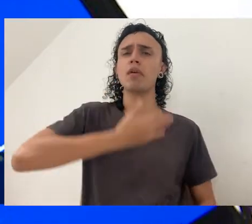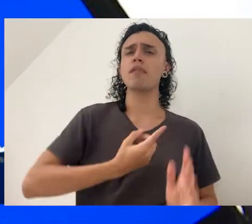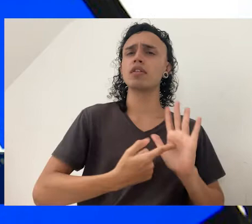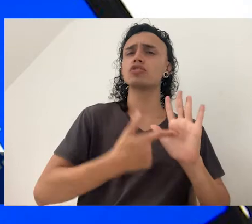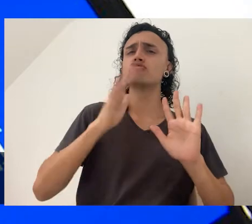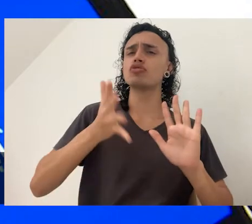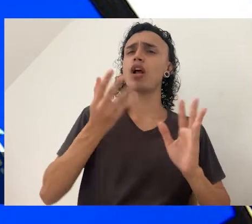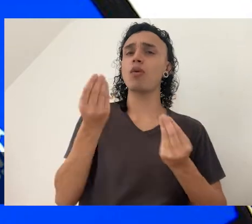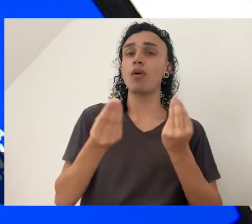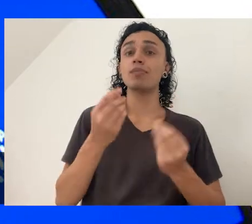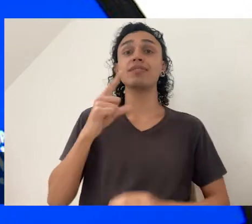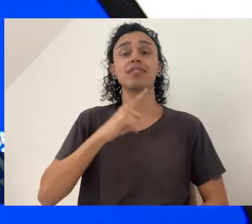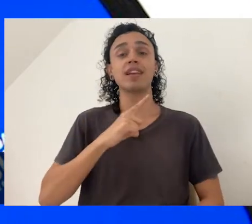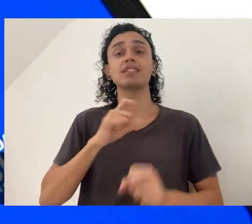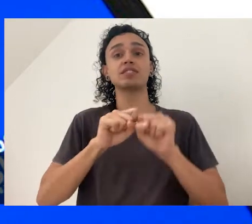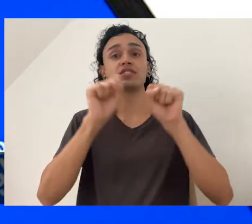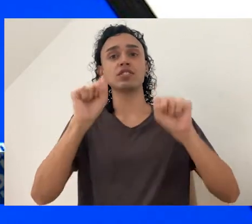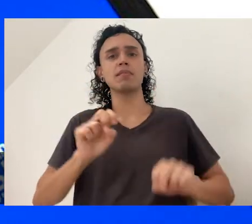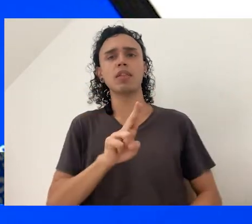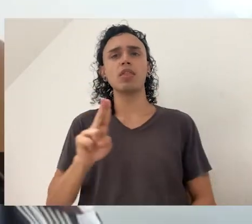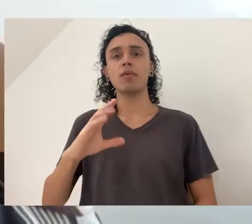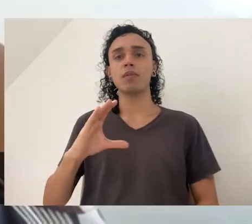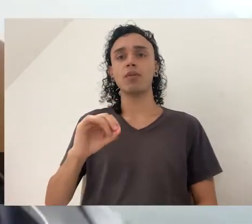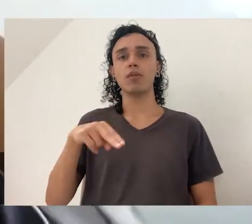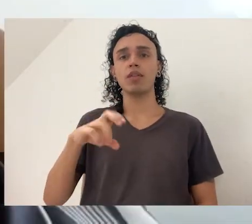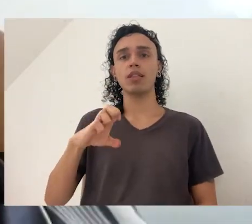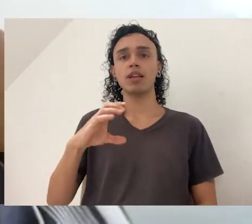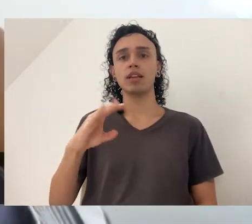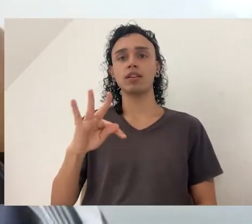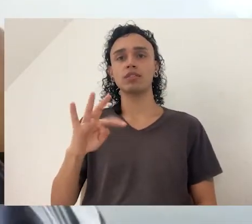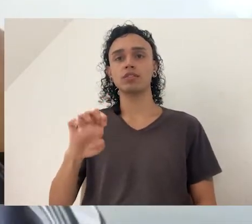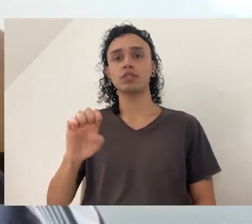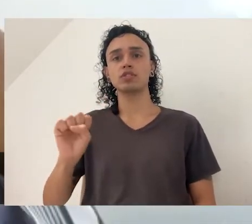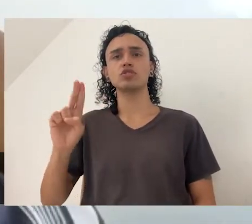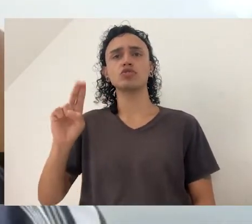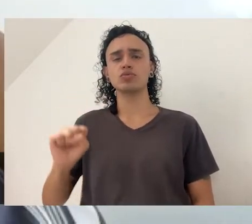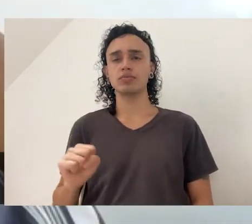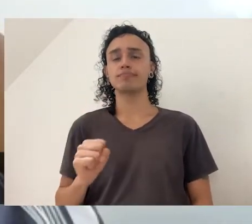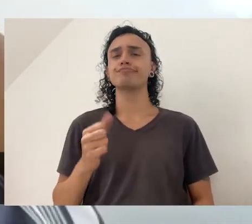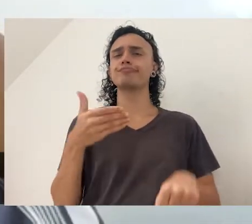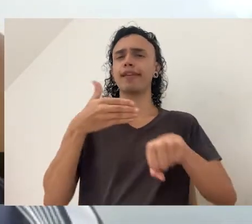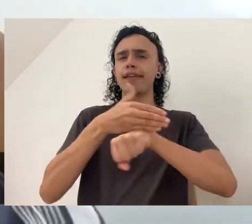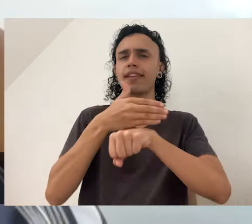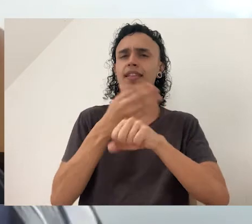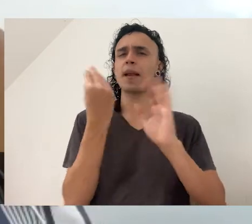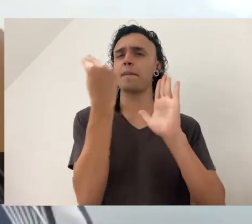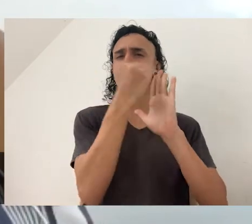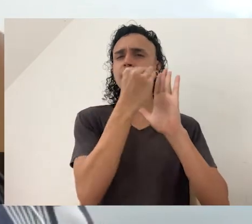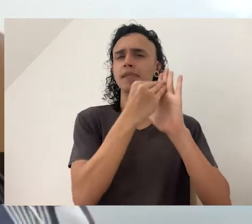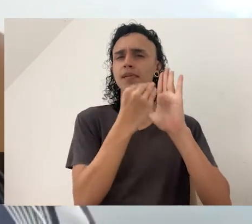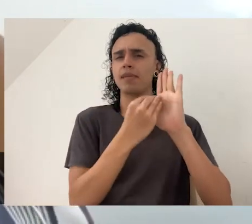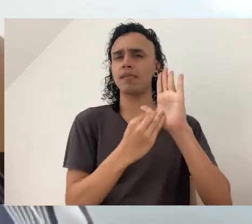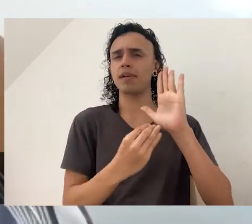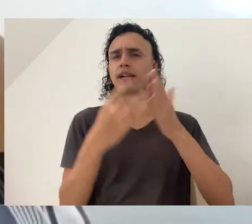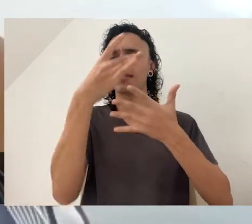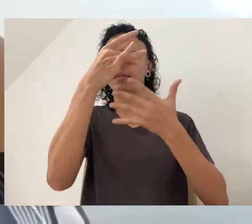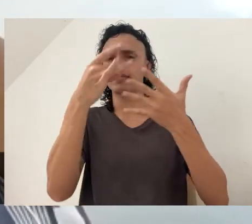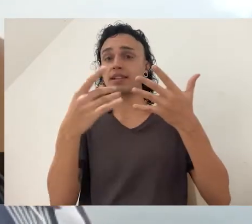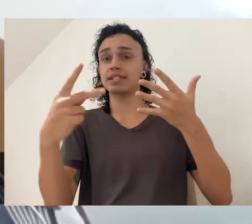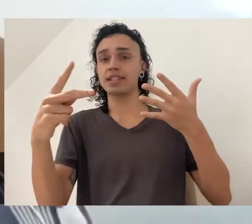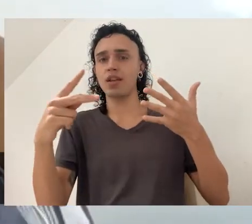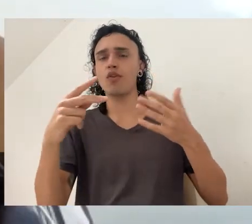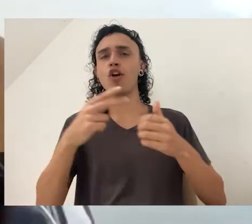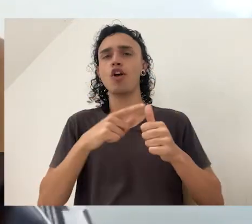sistema que é o ConnectSUS. Você entra, coloca os seus dados, o seu CPF e ele já